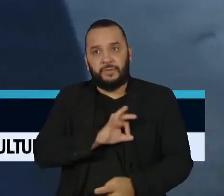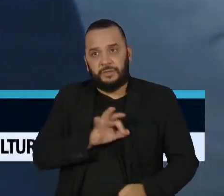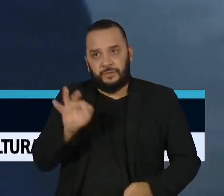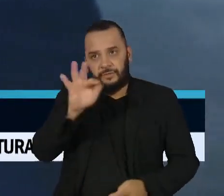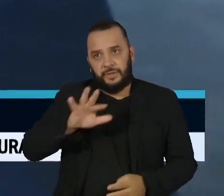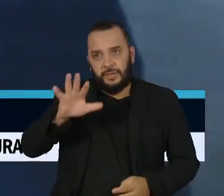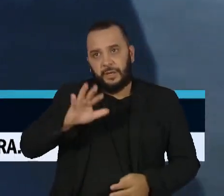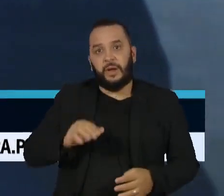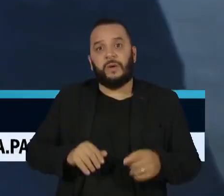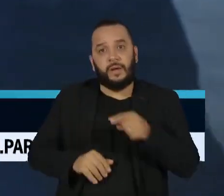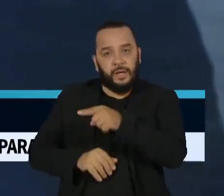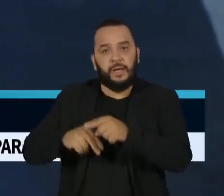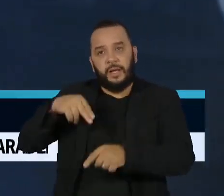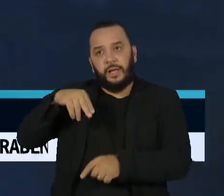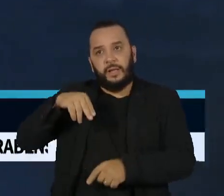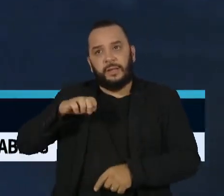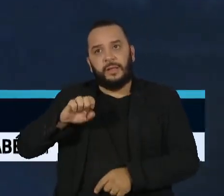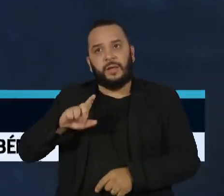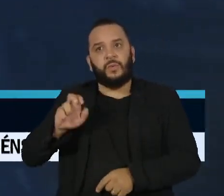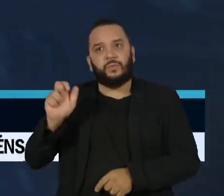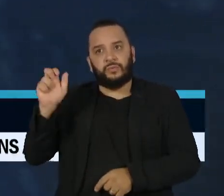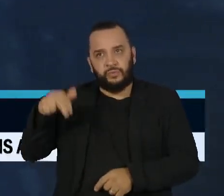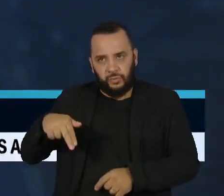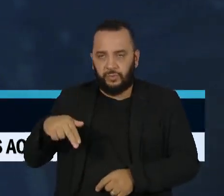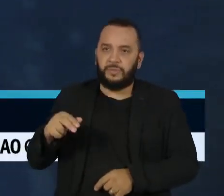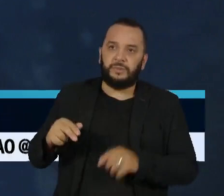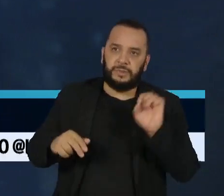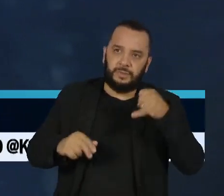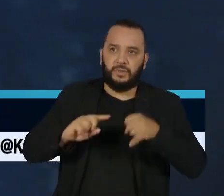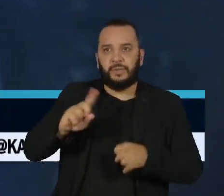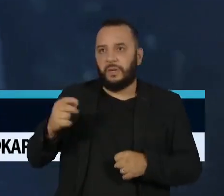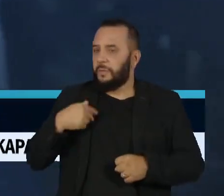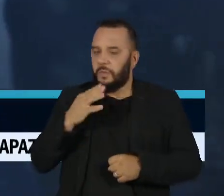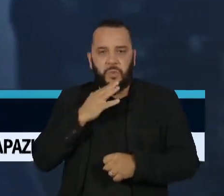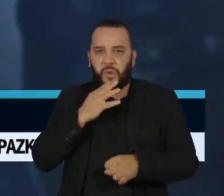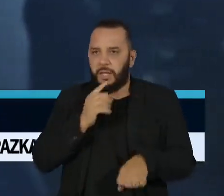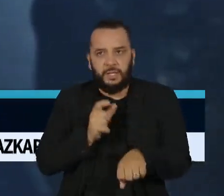com o ex-piloto Nelson Piquet e que desconhece a existência do relógio de pulso Patek Philippe.